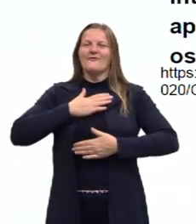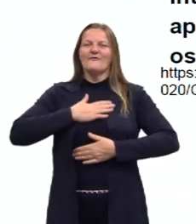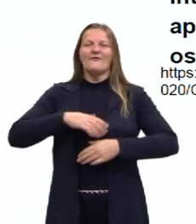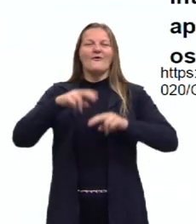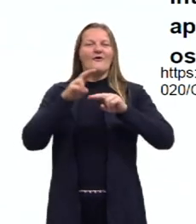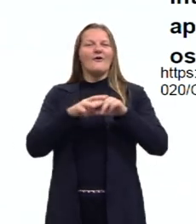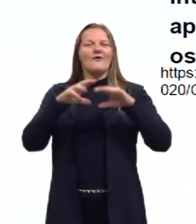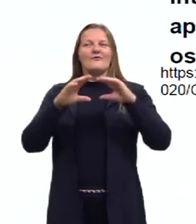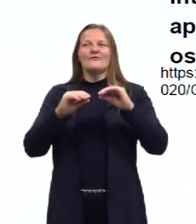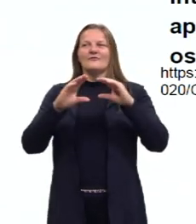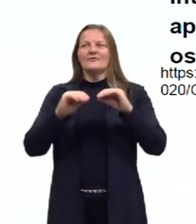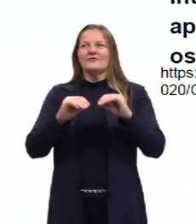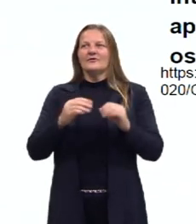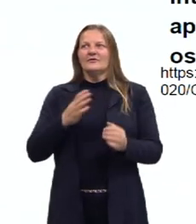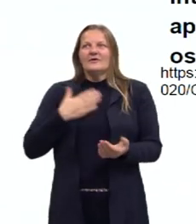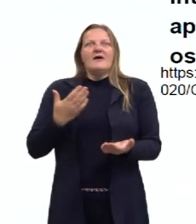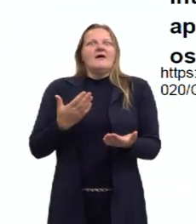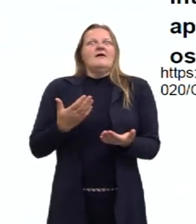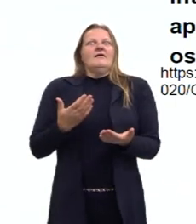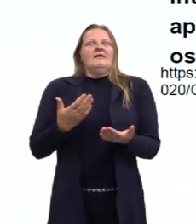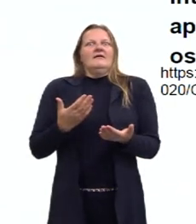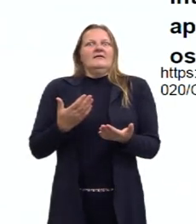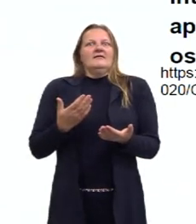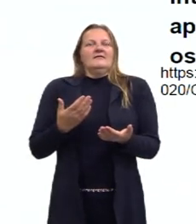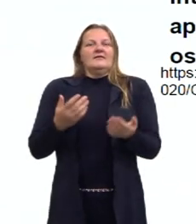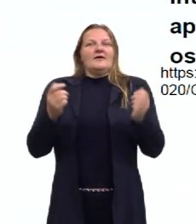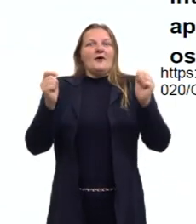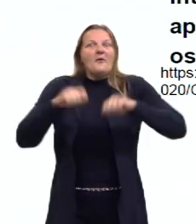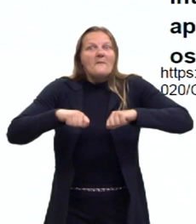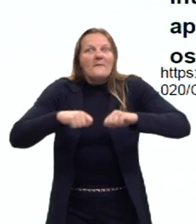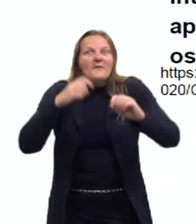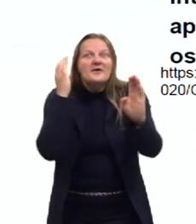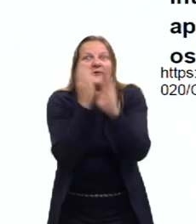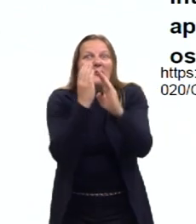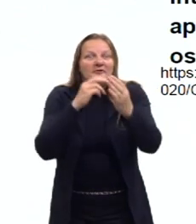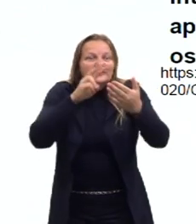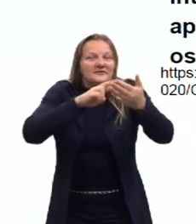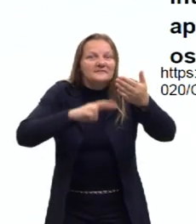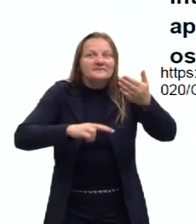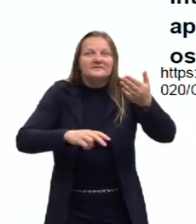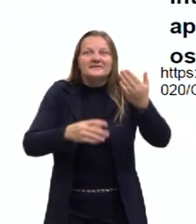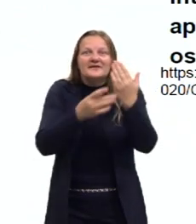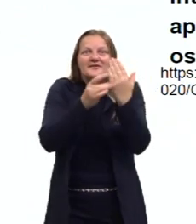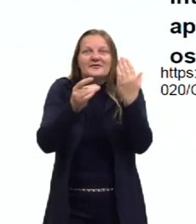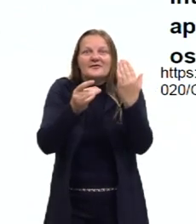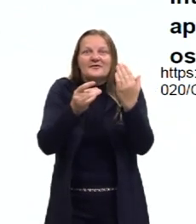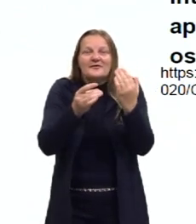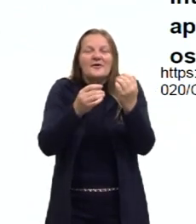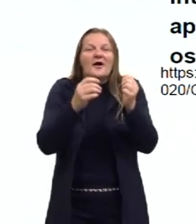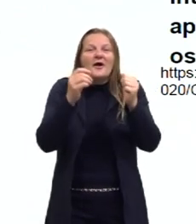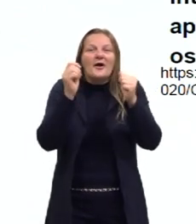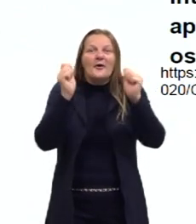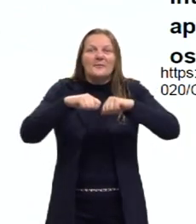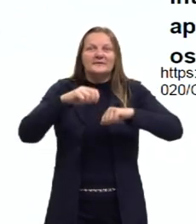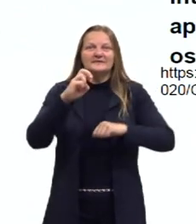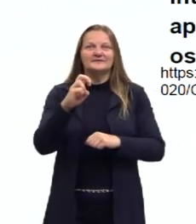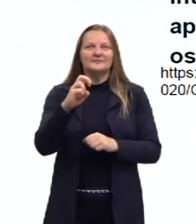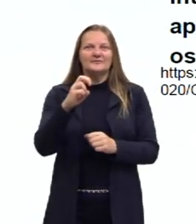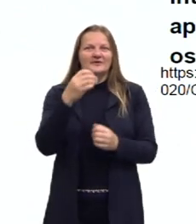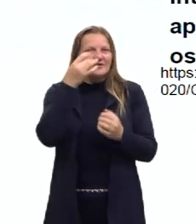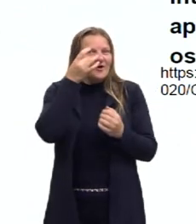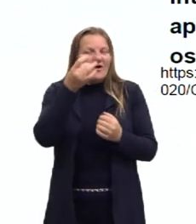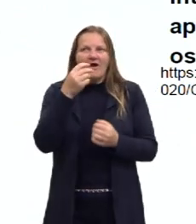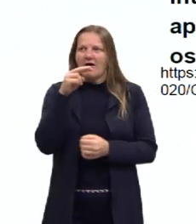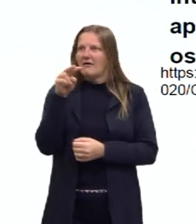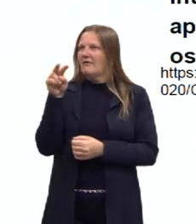Quando de repente ele se depara com a competência 5 e a sua atenção então é dispersada por ela, ele se